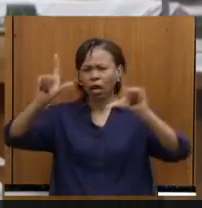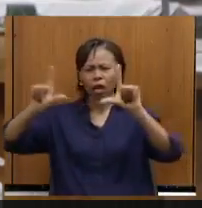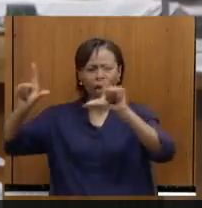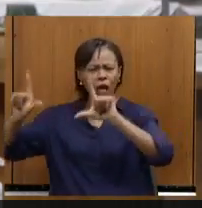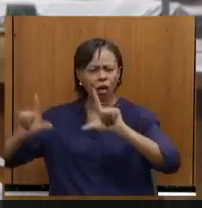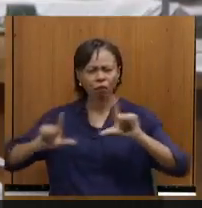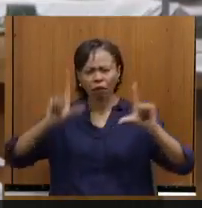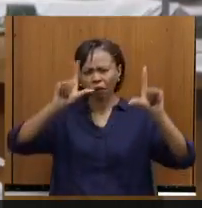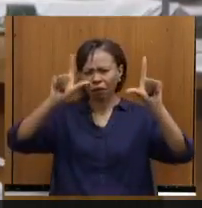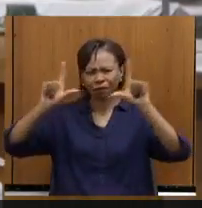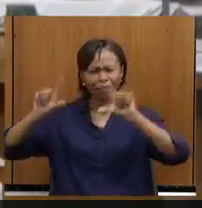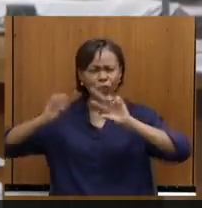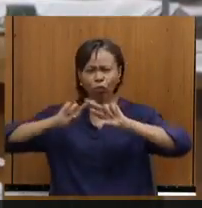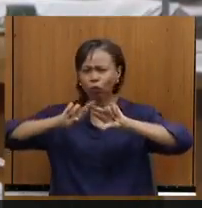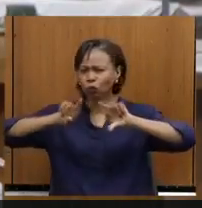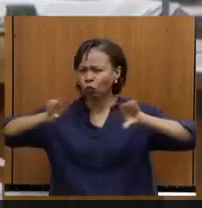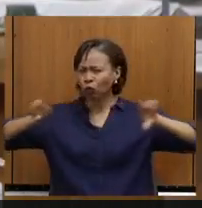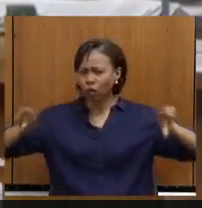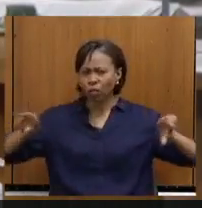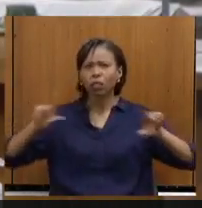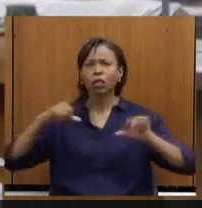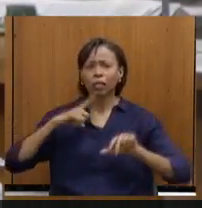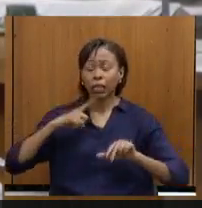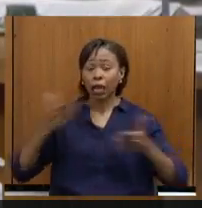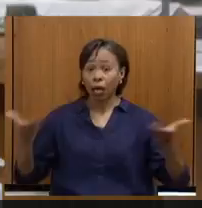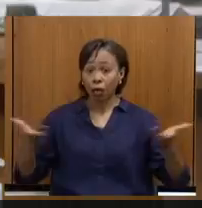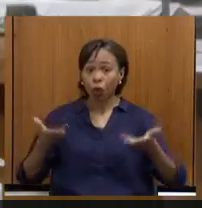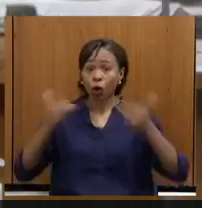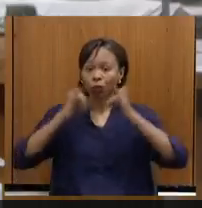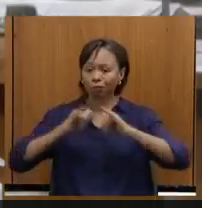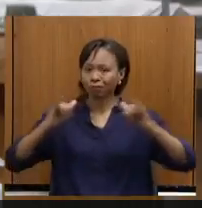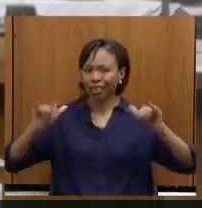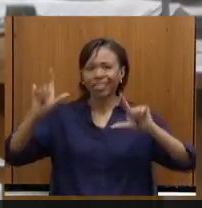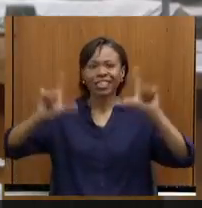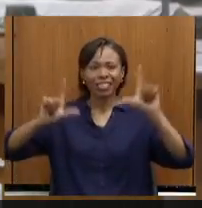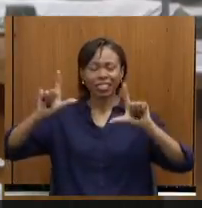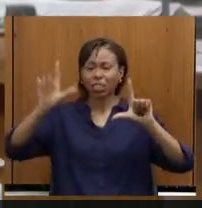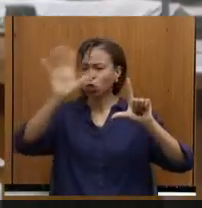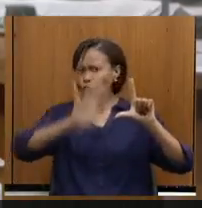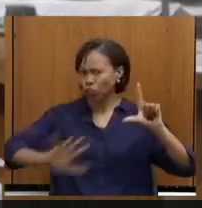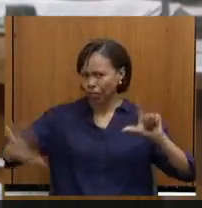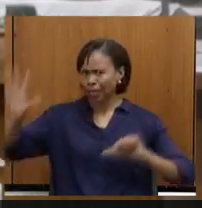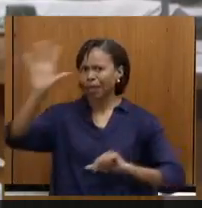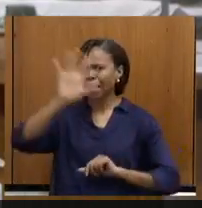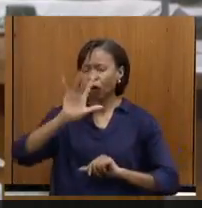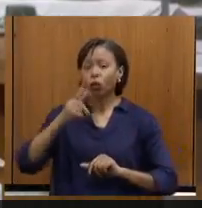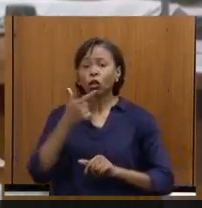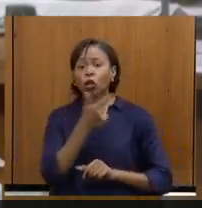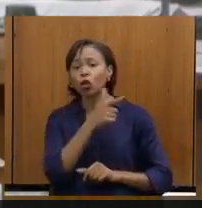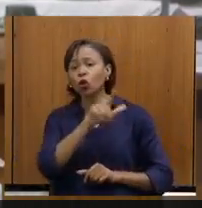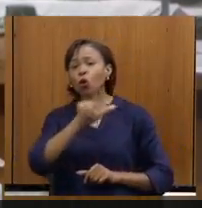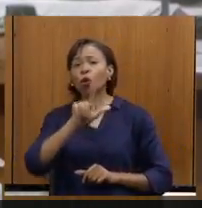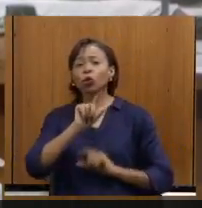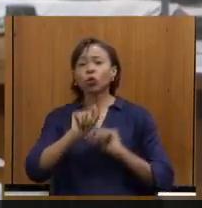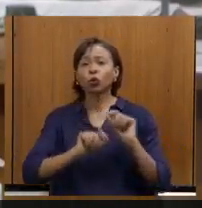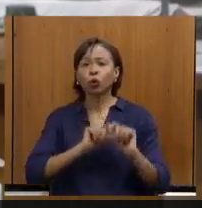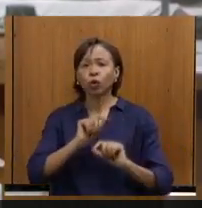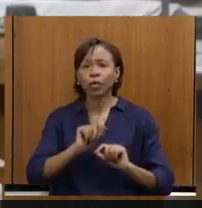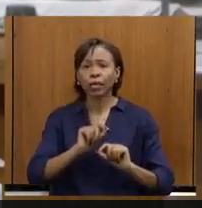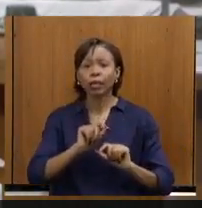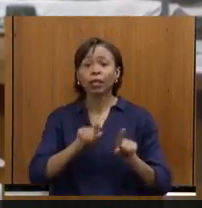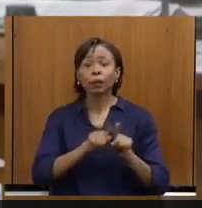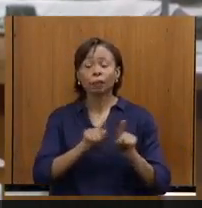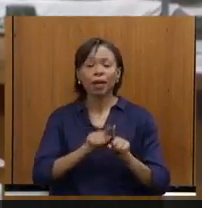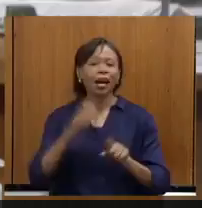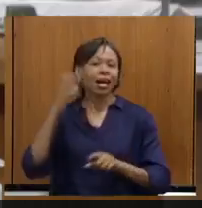acontecendo agora, ela tem uma campanha muito bonita, é uma geral e a outra segmentada, que está na TV e nas